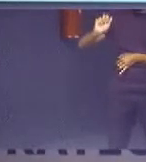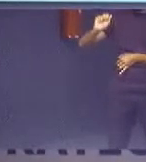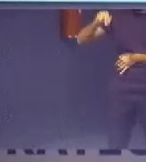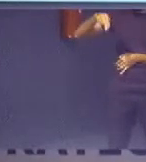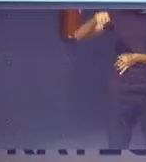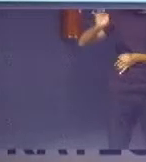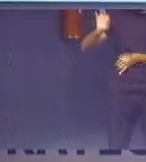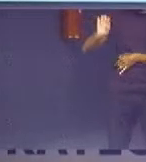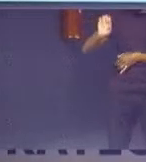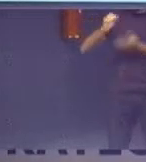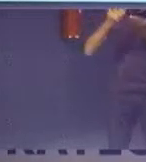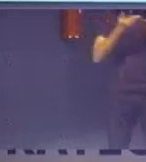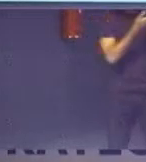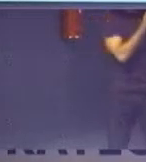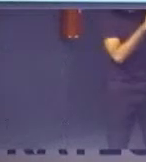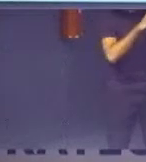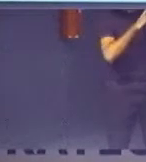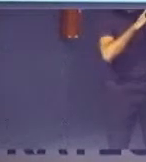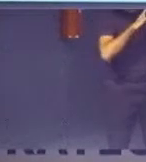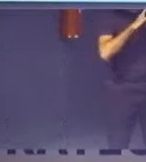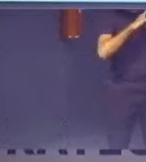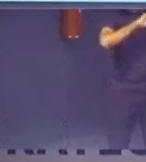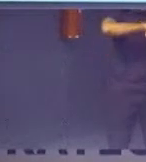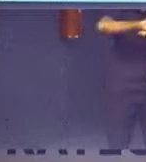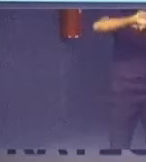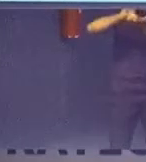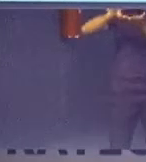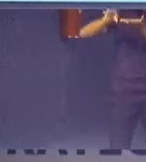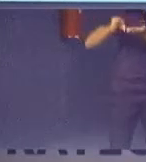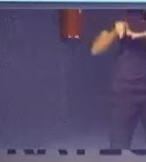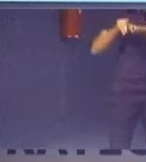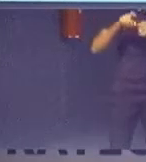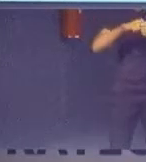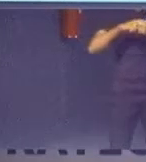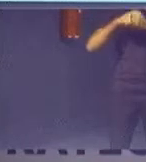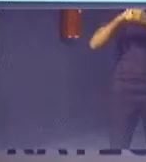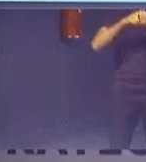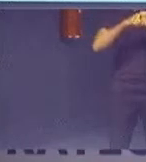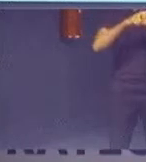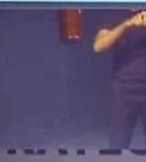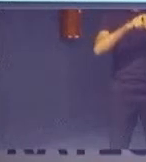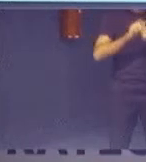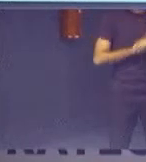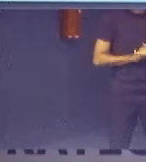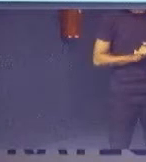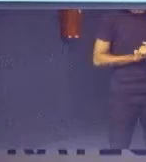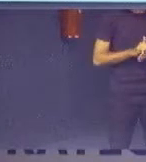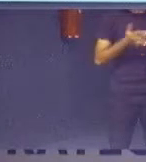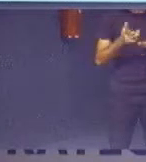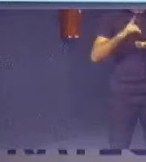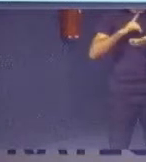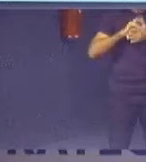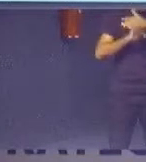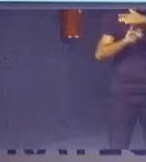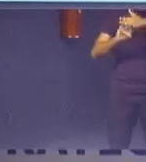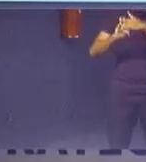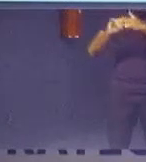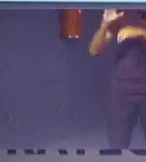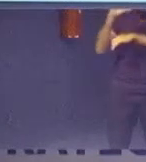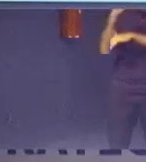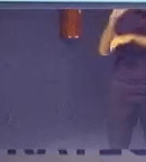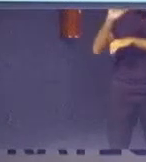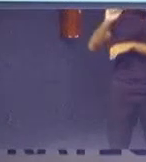essas são as nossas redes de parceria a Ficomércio é o nosso maior parceiro o Instituto Curitiba de Informática e a Copel